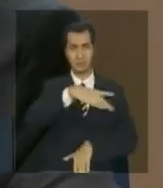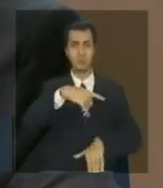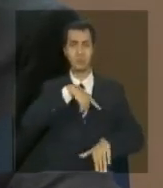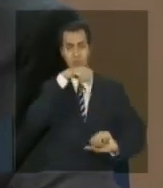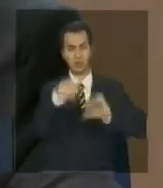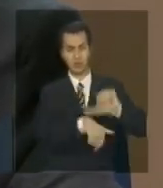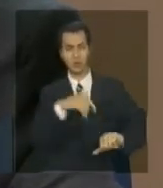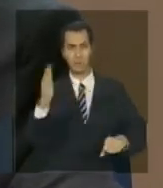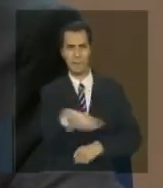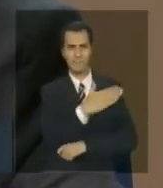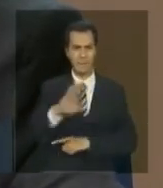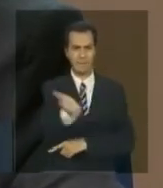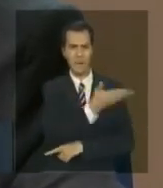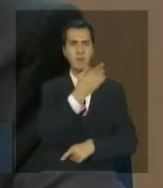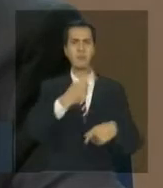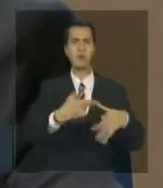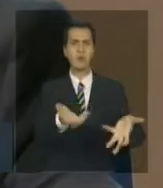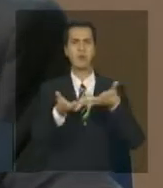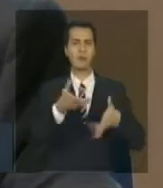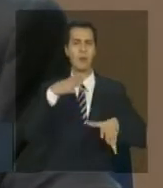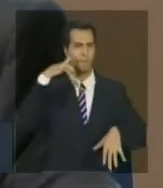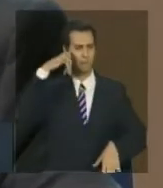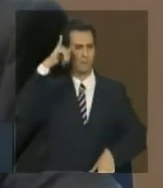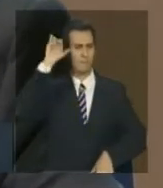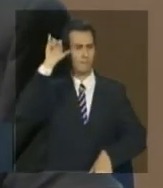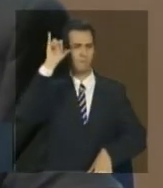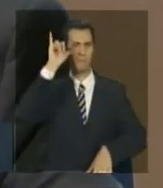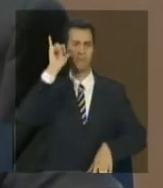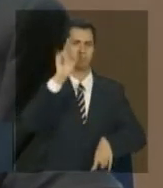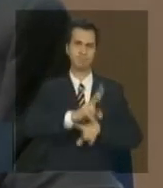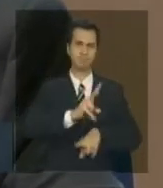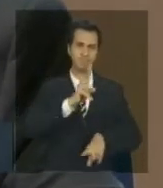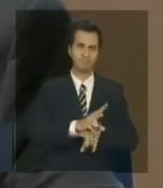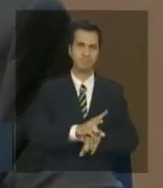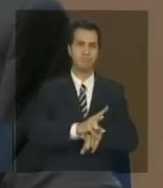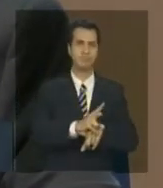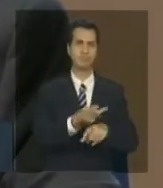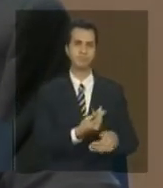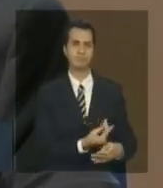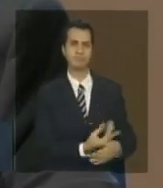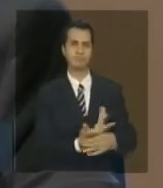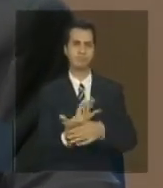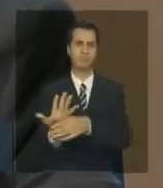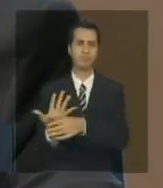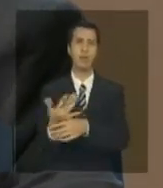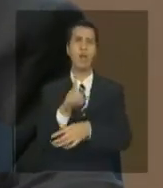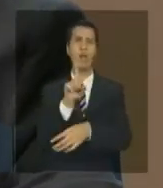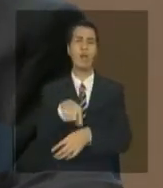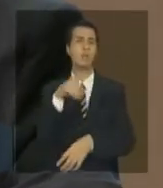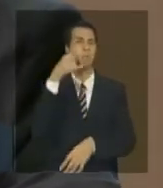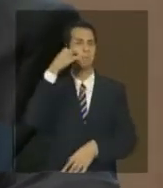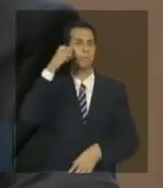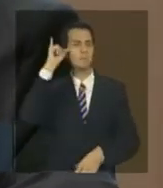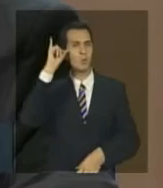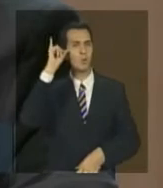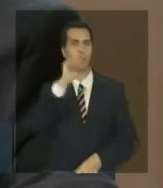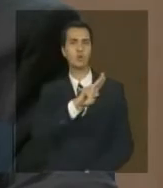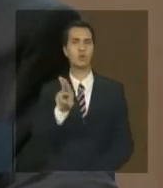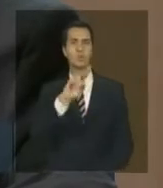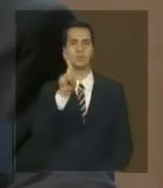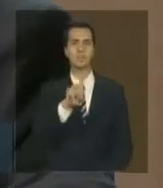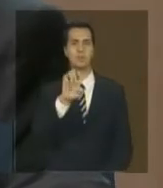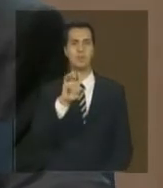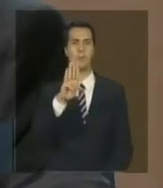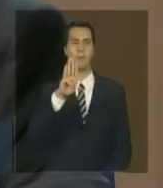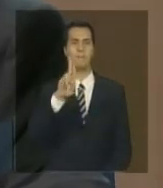plantados, pastagens plantadas, numa adaptação para o gado zebu, que está sendo introduzido dentro do pantanal